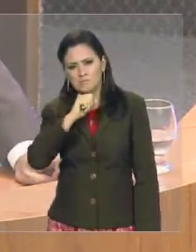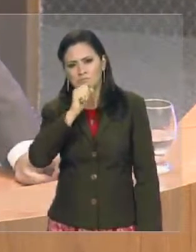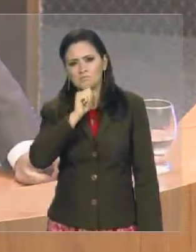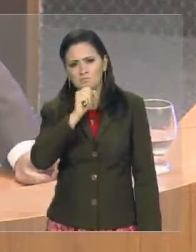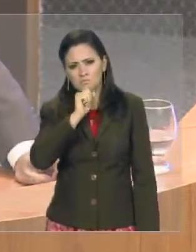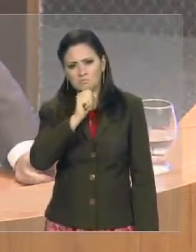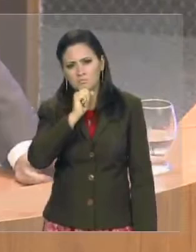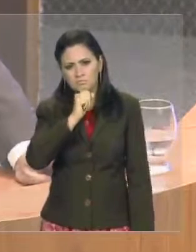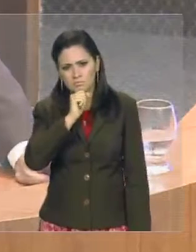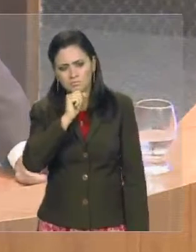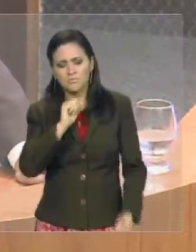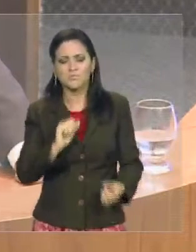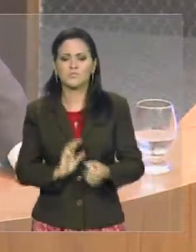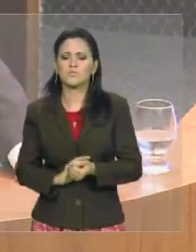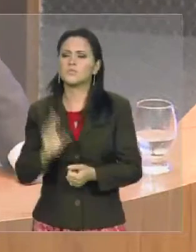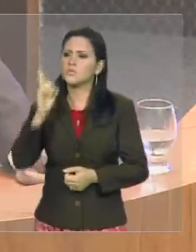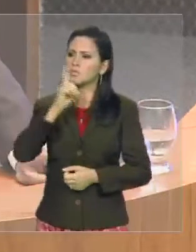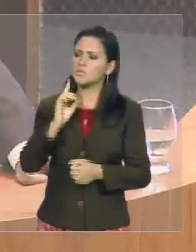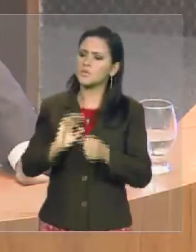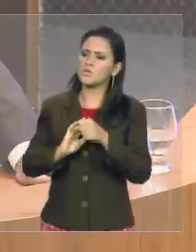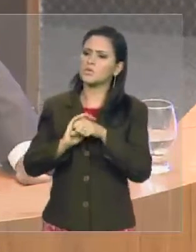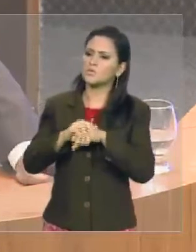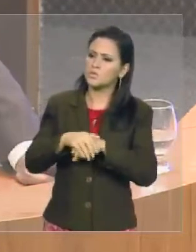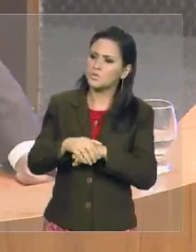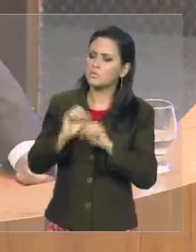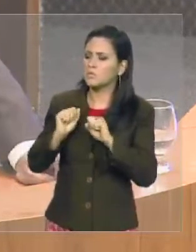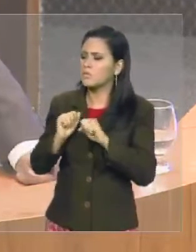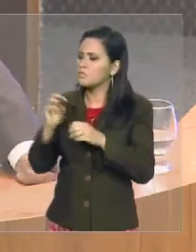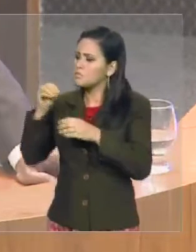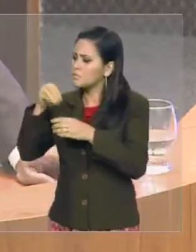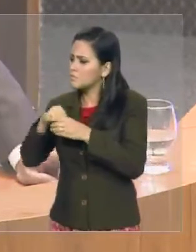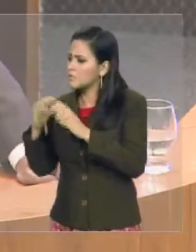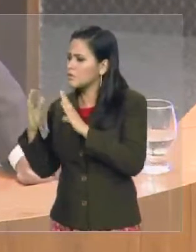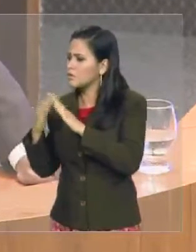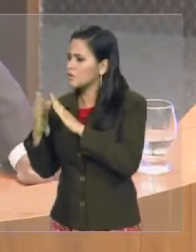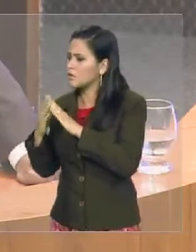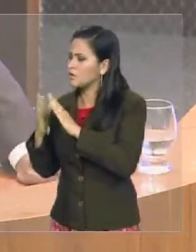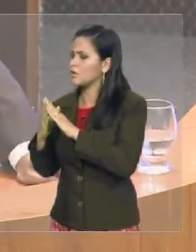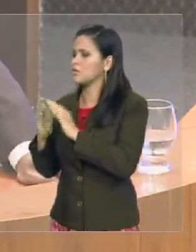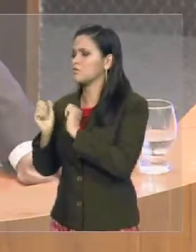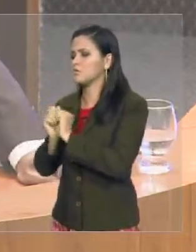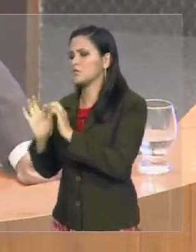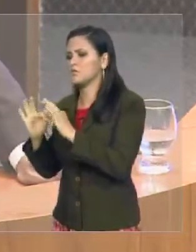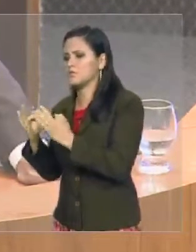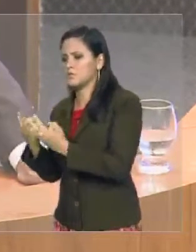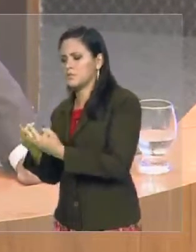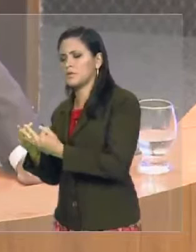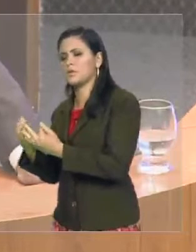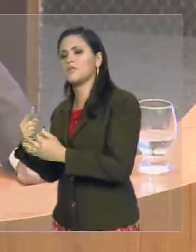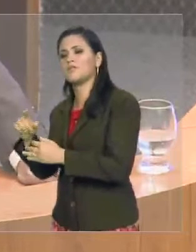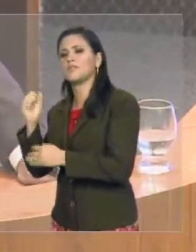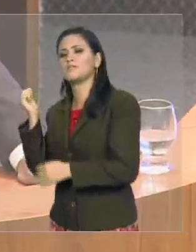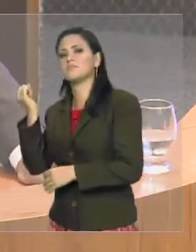noite fria de domingo, que podiam estar com o filho, com os netos, para madrugar,